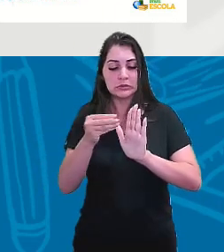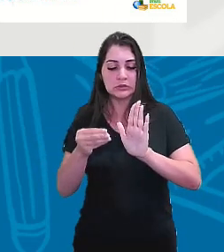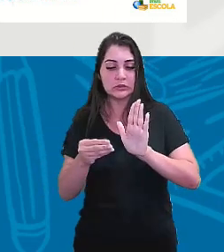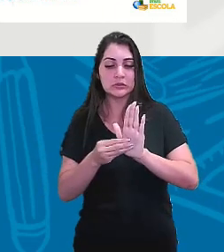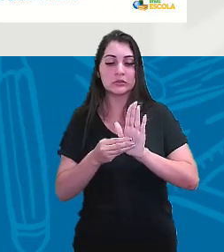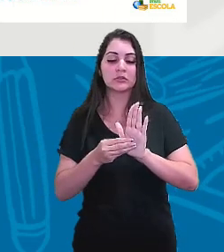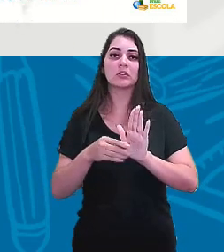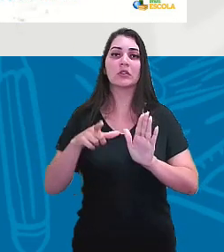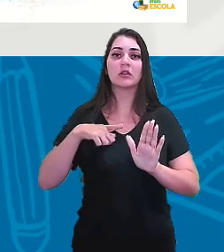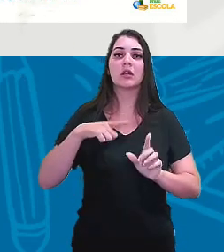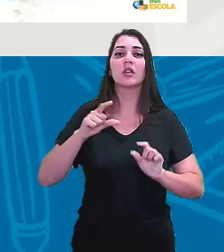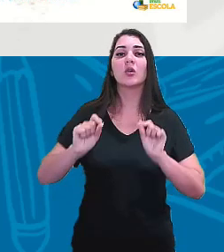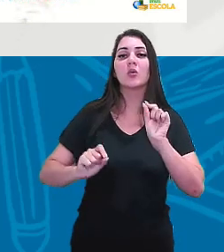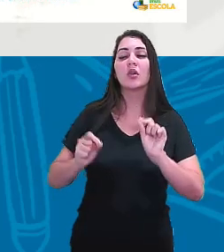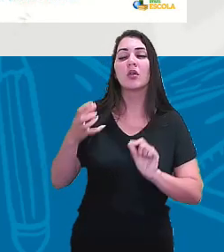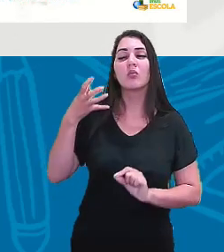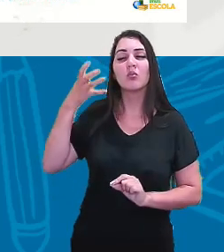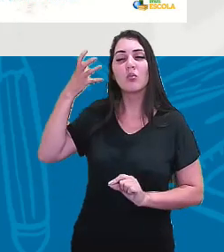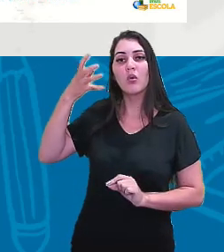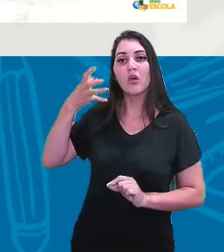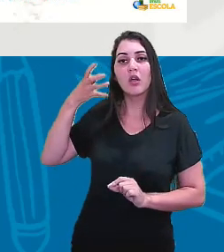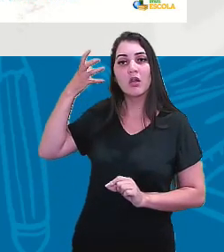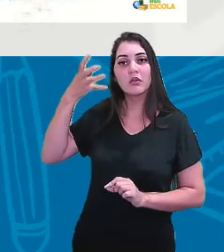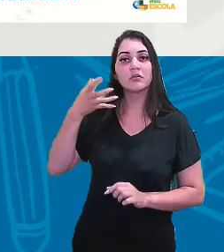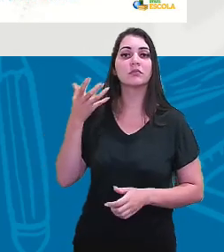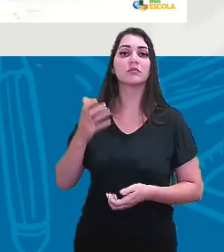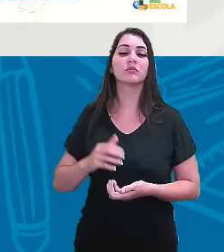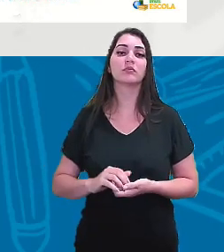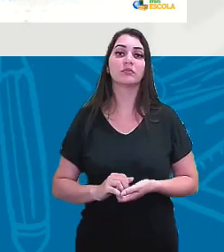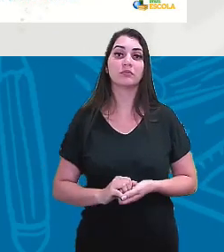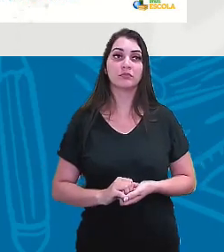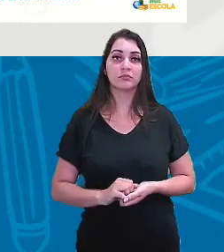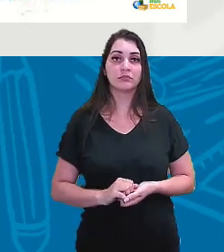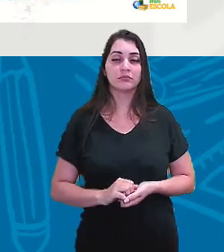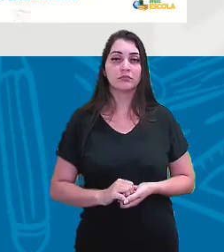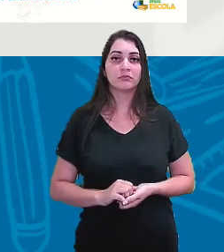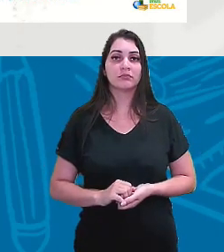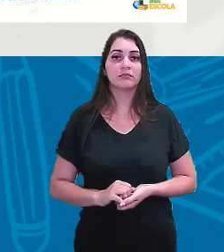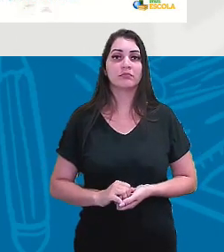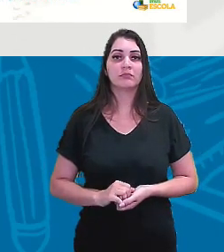o rádio, vem a questão da